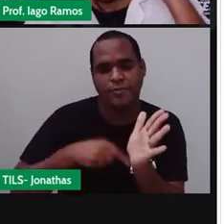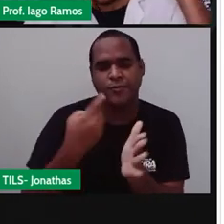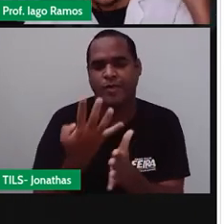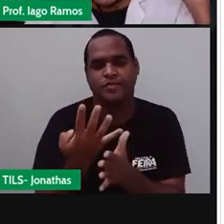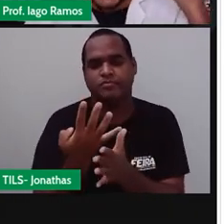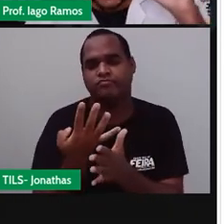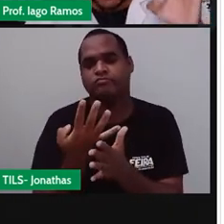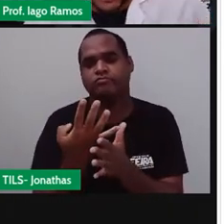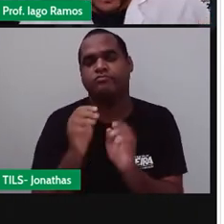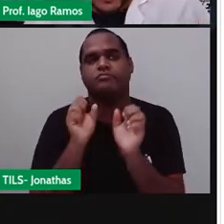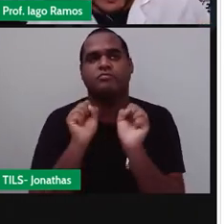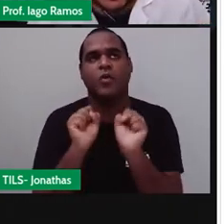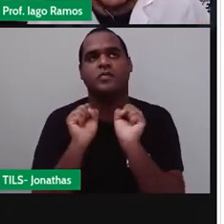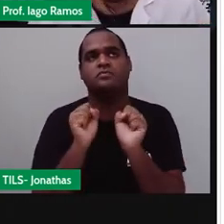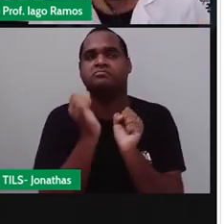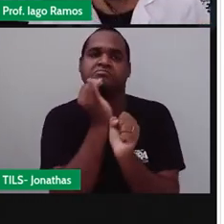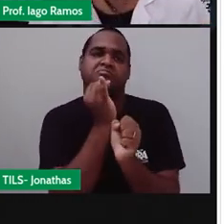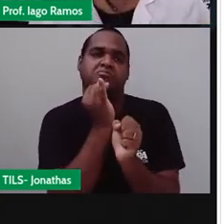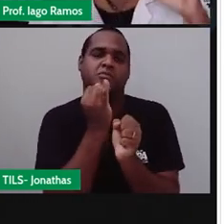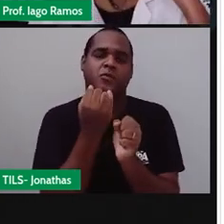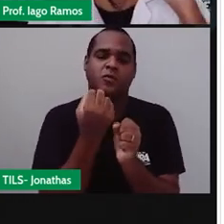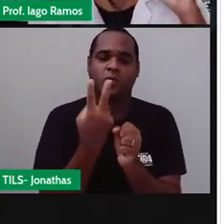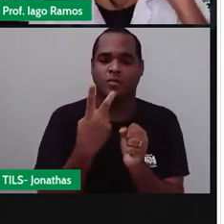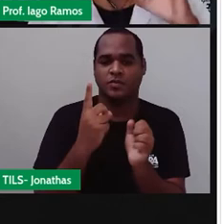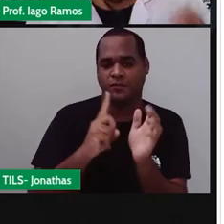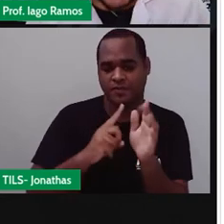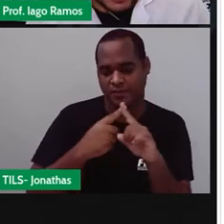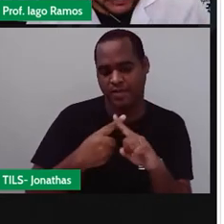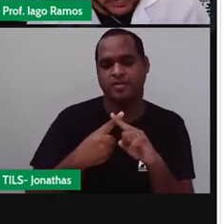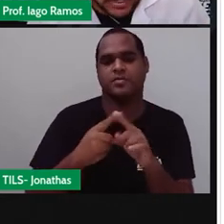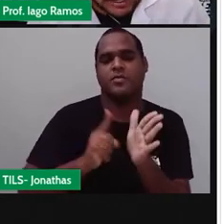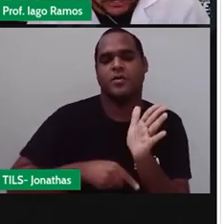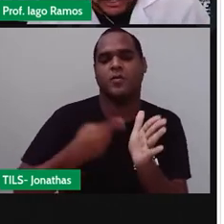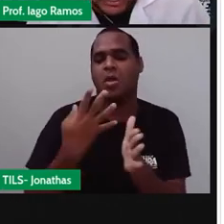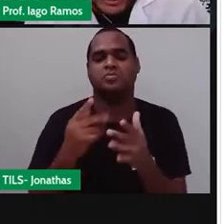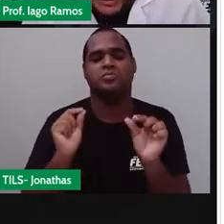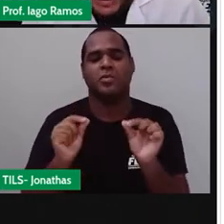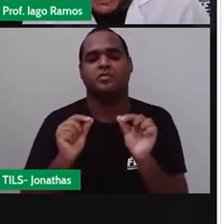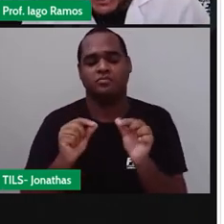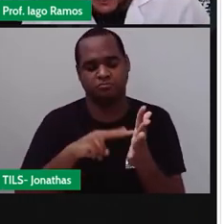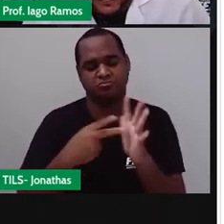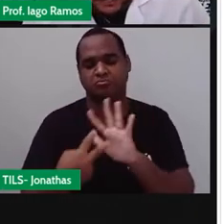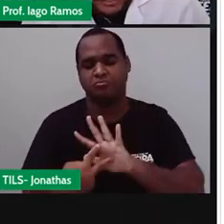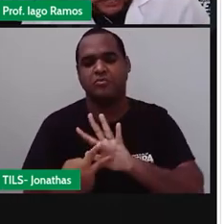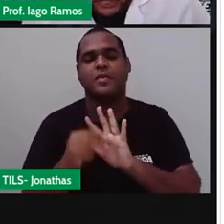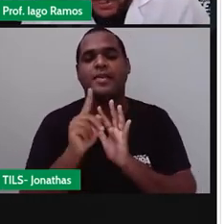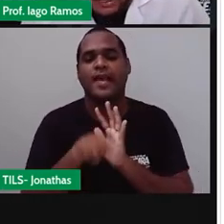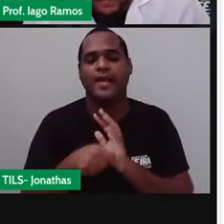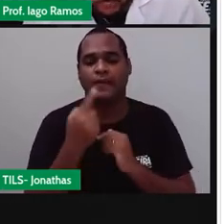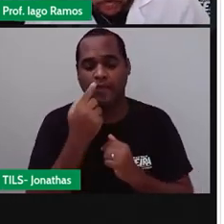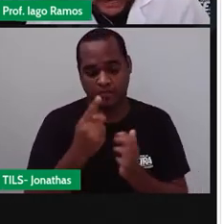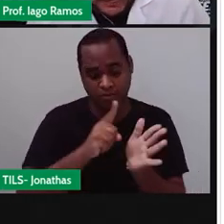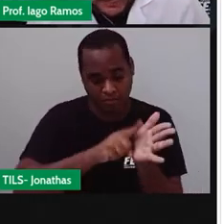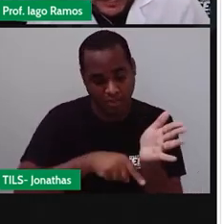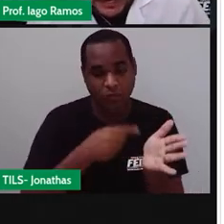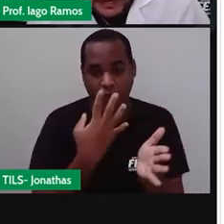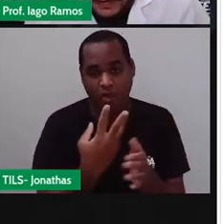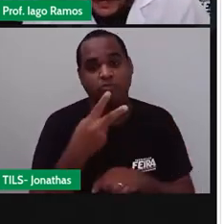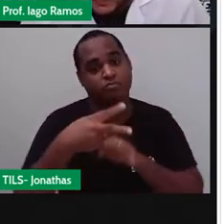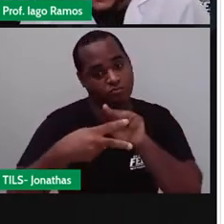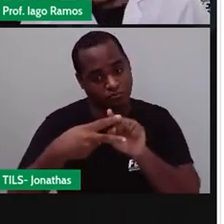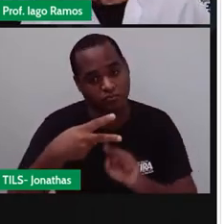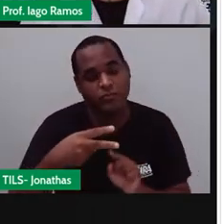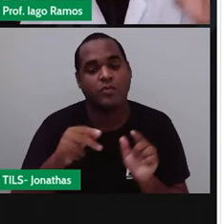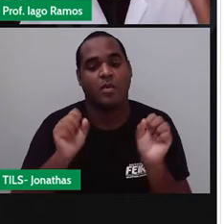se fosse 2 vezes menos 4, o que é 2 vezes menos 4? É escrever o menos 4 duas vezes